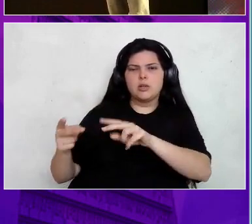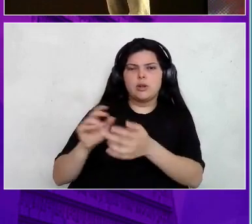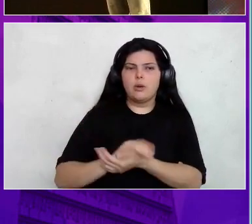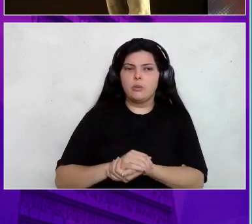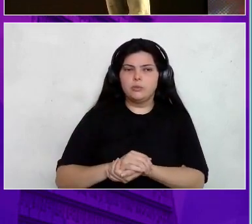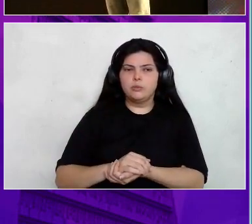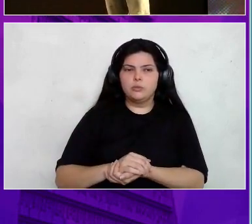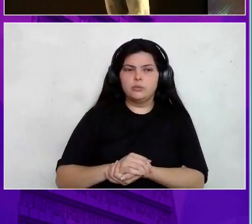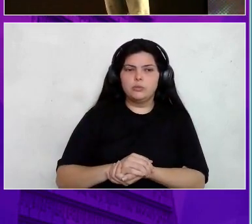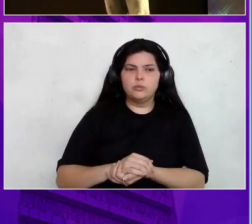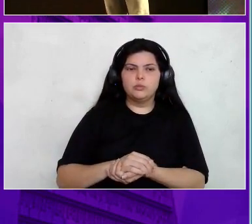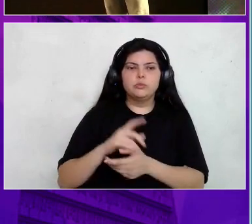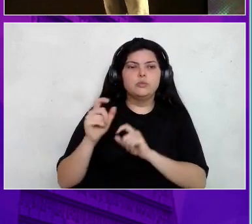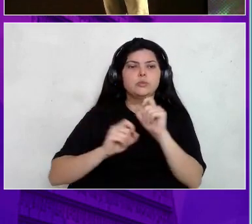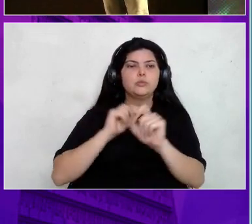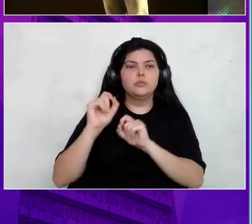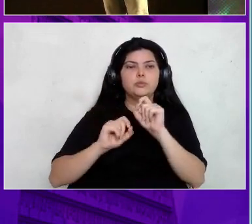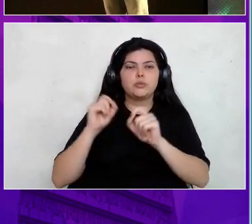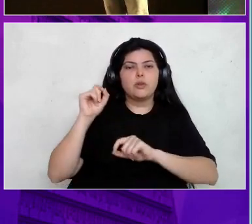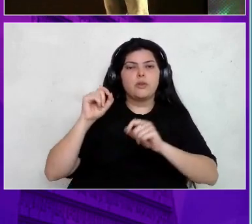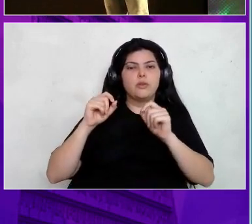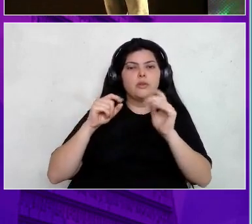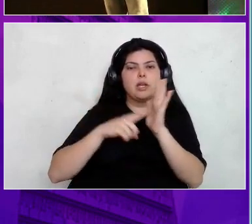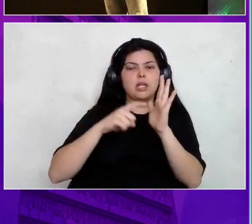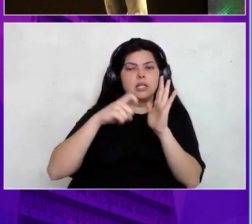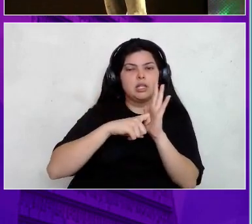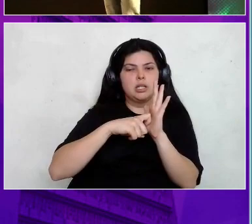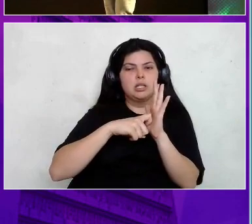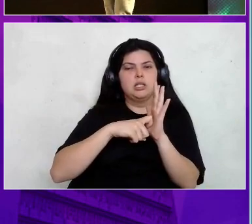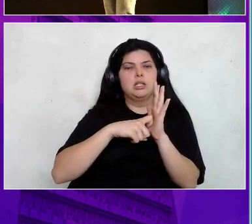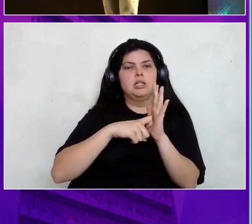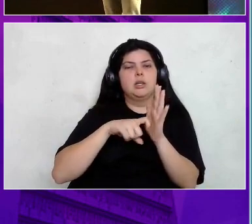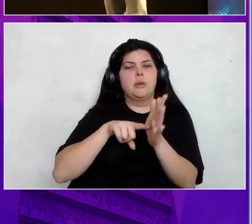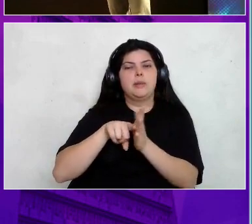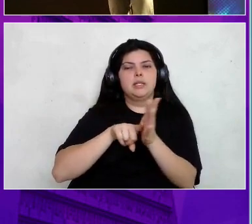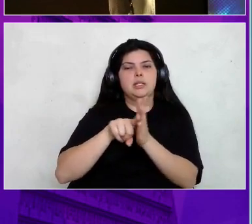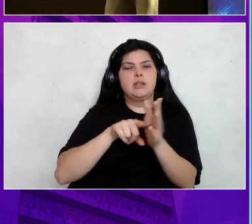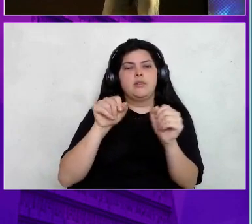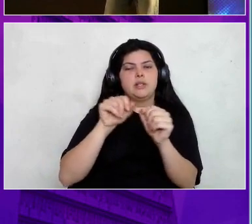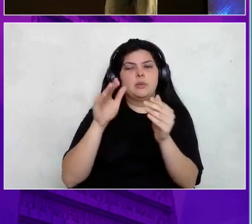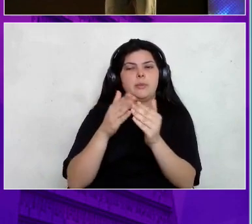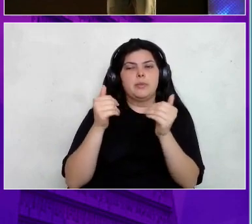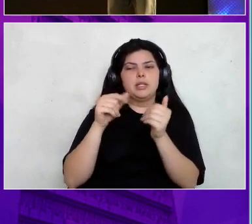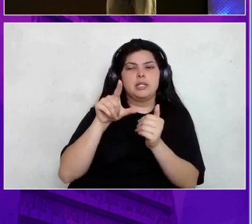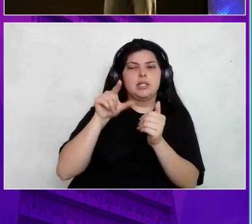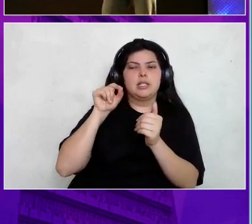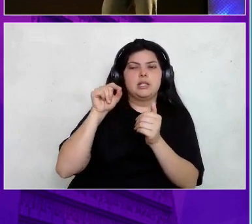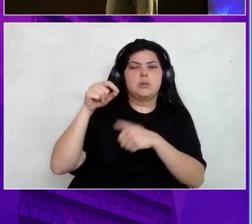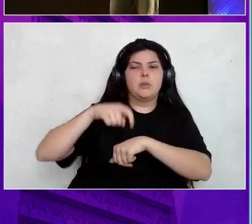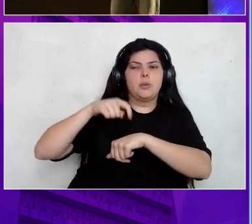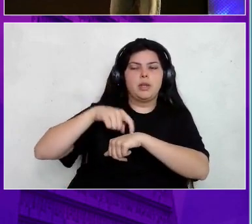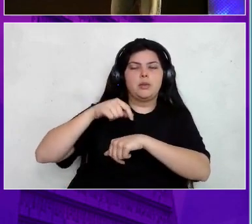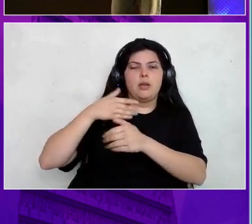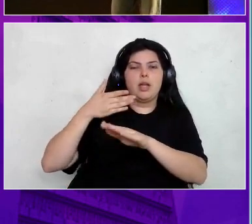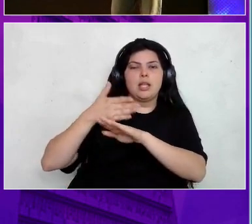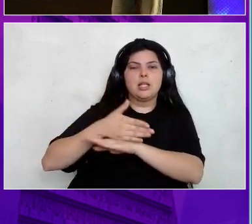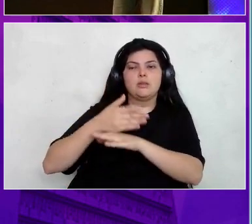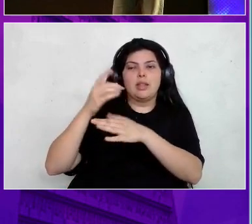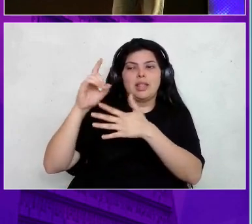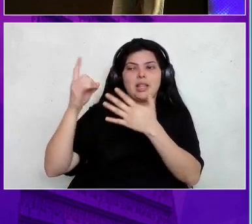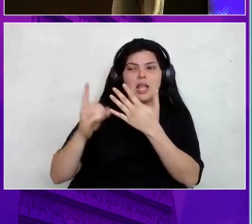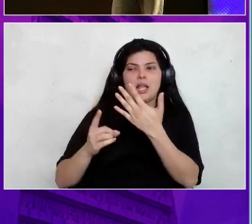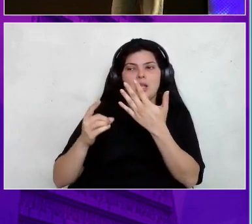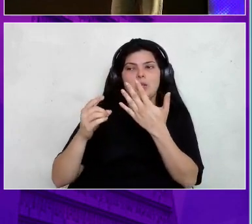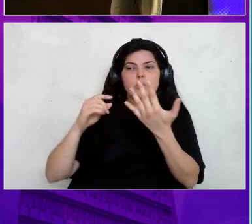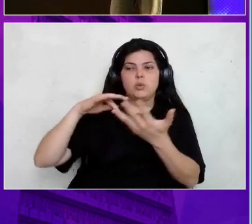quê? Se eu estou executando aquela consulta, aquele select, naquele momento eu tenho acesso aos dados que estão acontecendo no mundo transacional